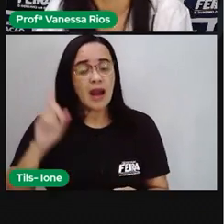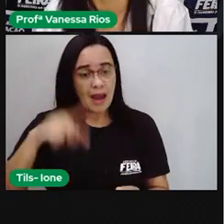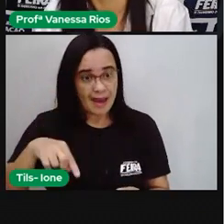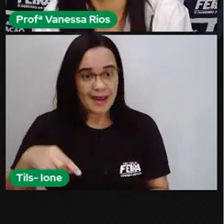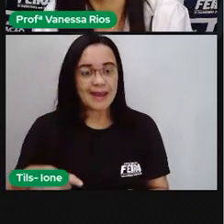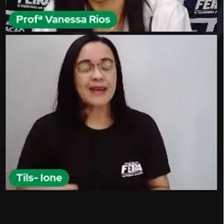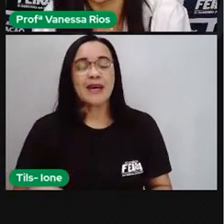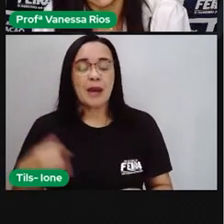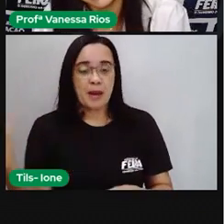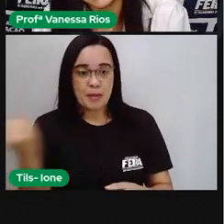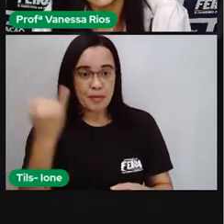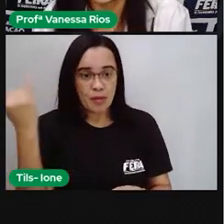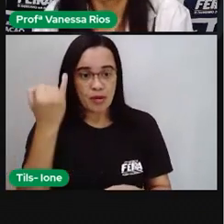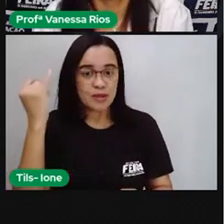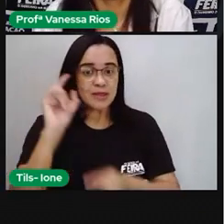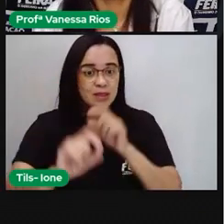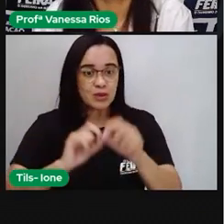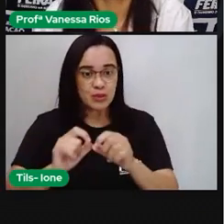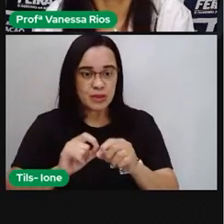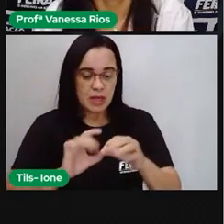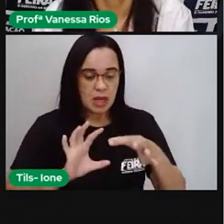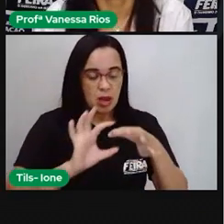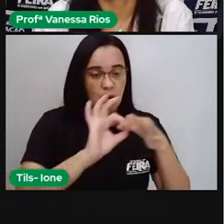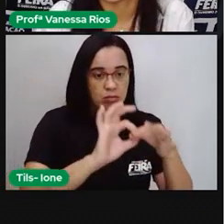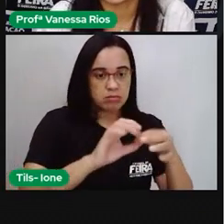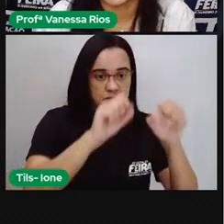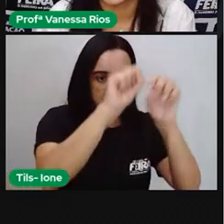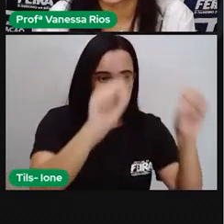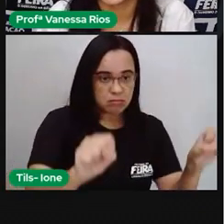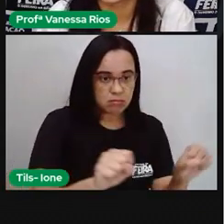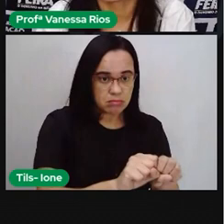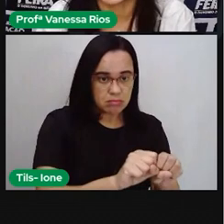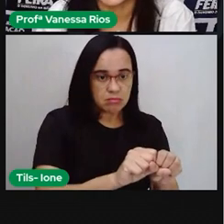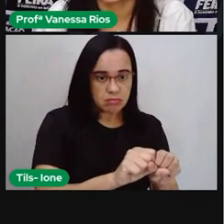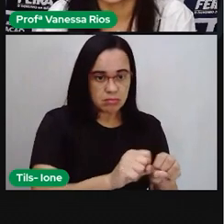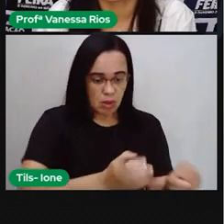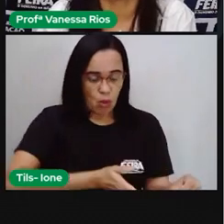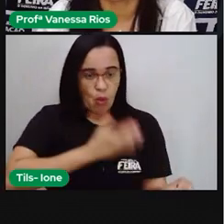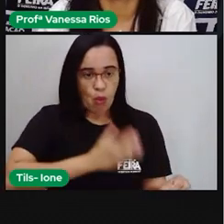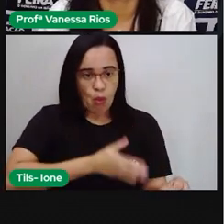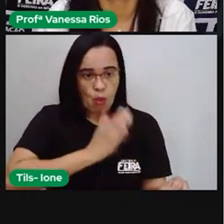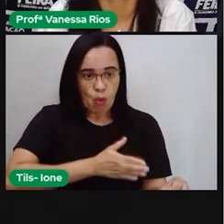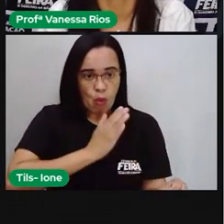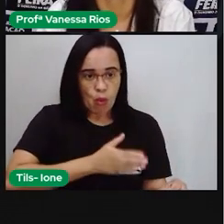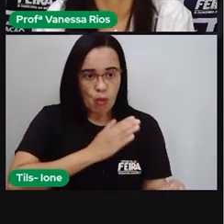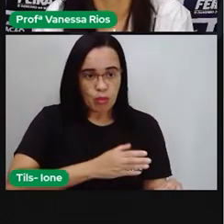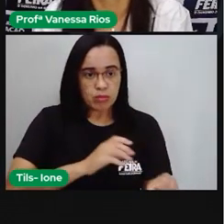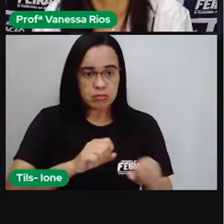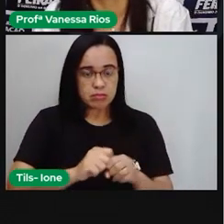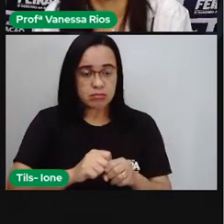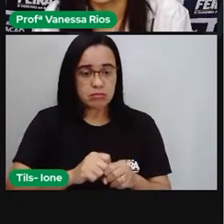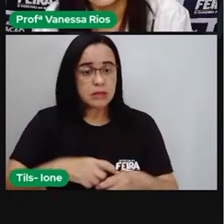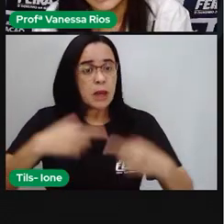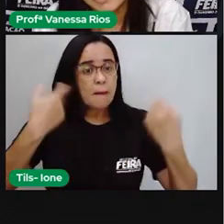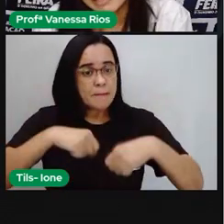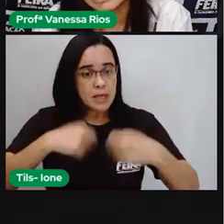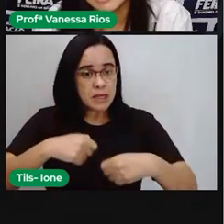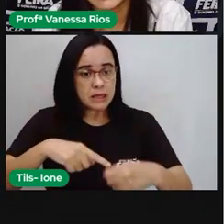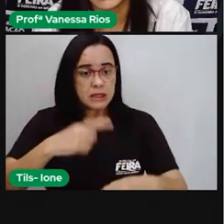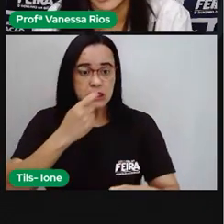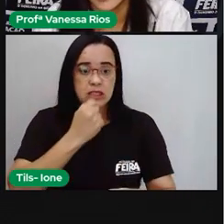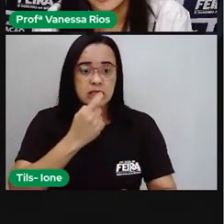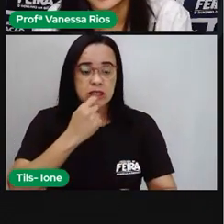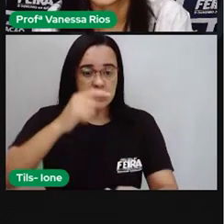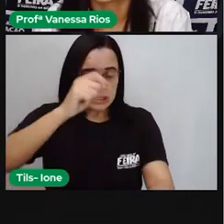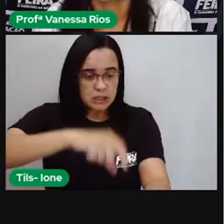outro sistema faz. Então, por exemplo, o sistema cardiovascular precisa fazer com que o nosso sangue circule pelo